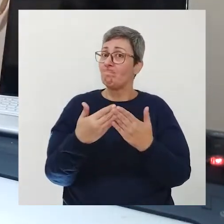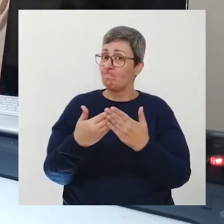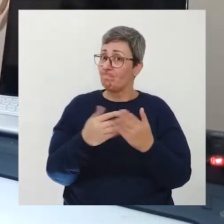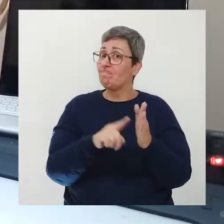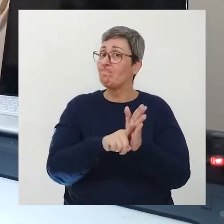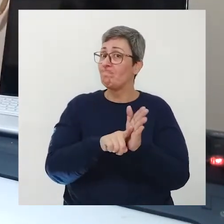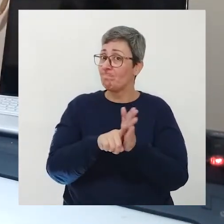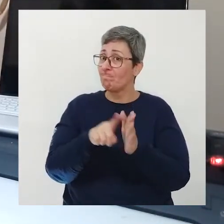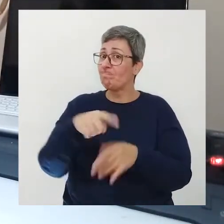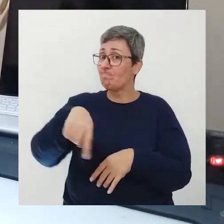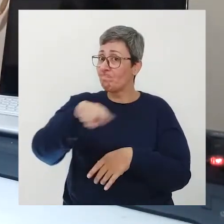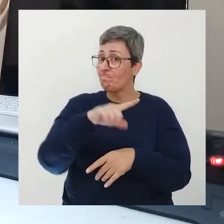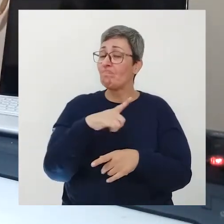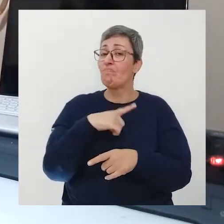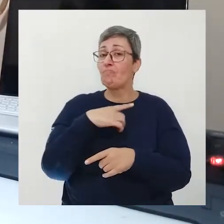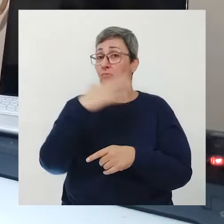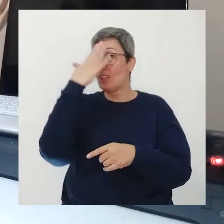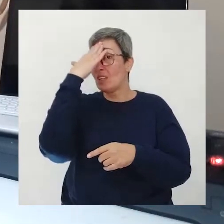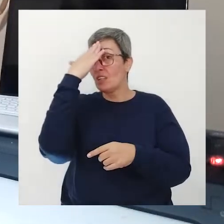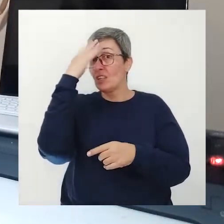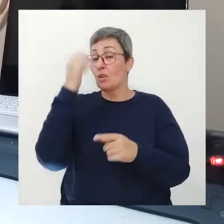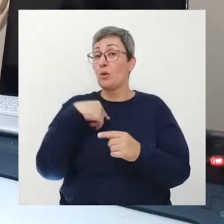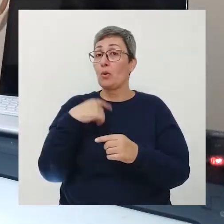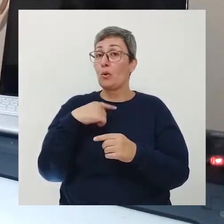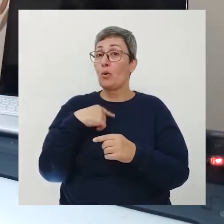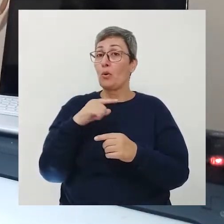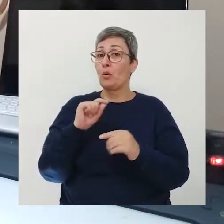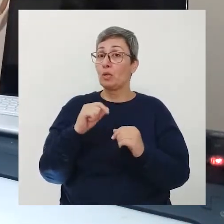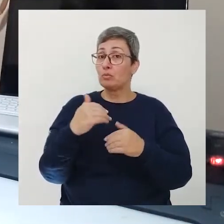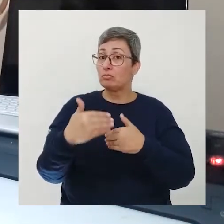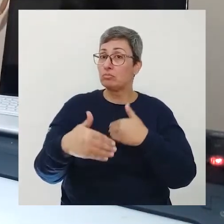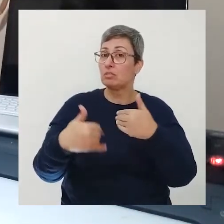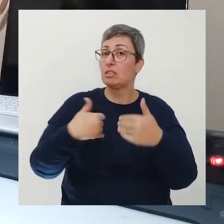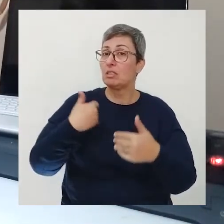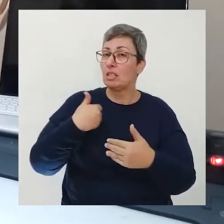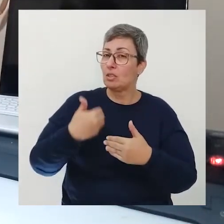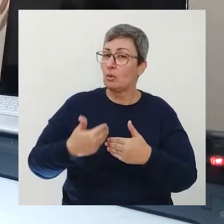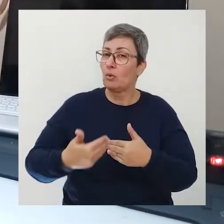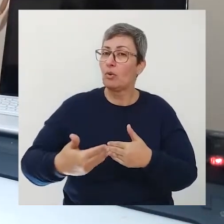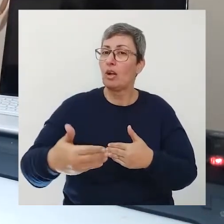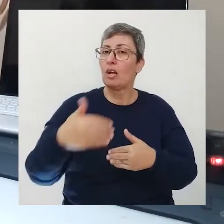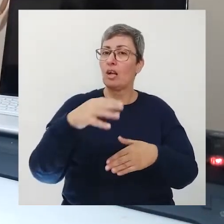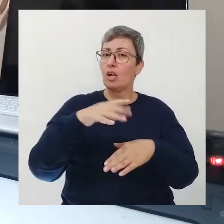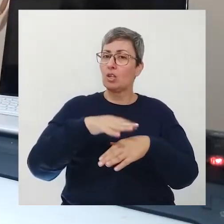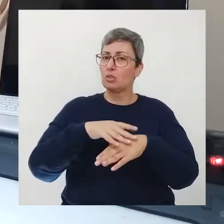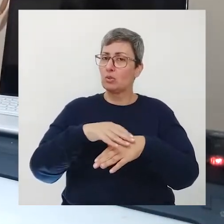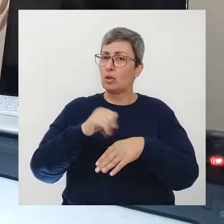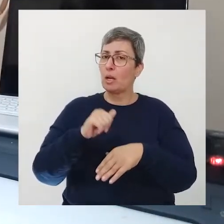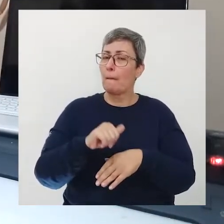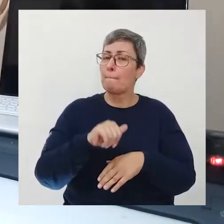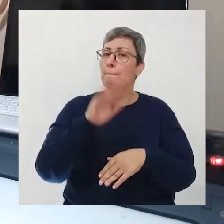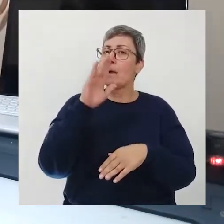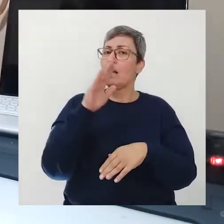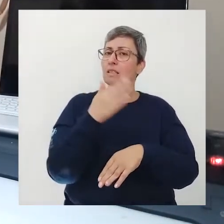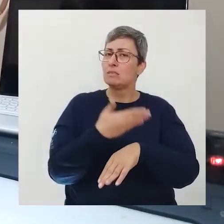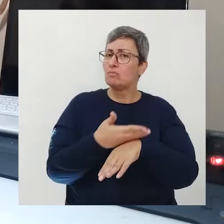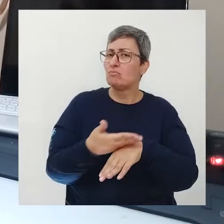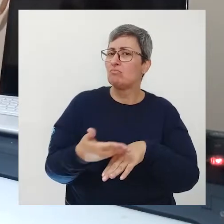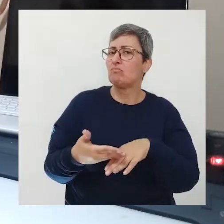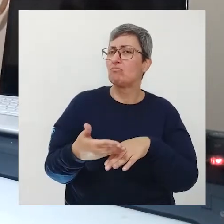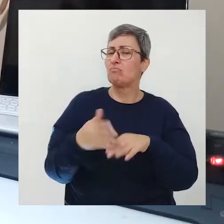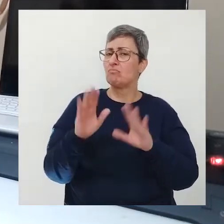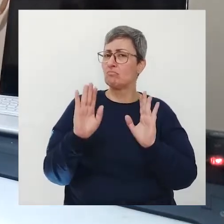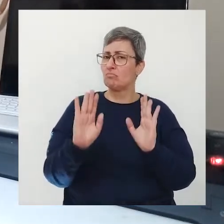sua Sabemos que com o avanço da idade algumas doenças são mais comuns